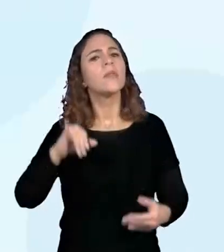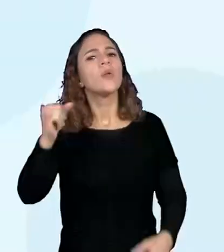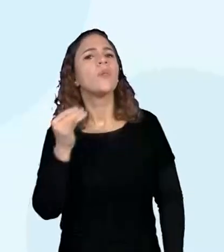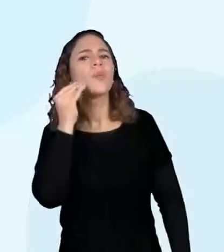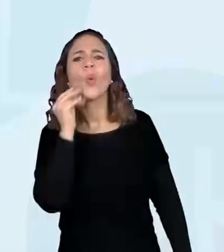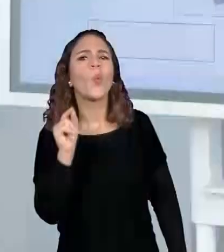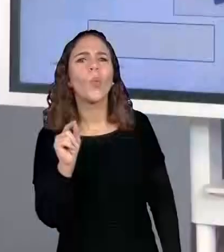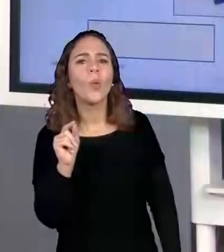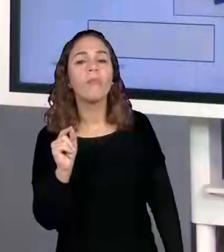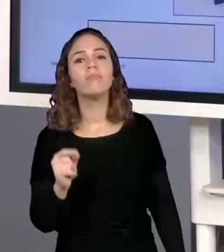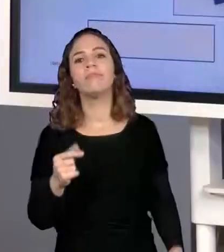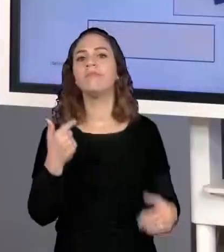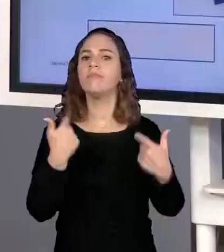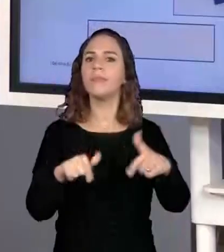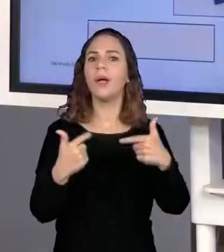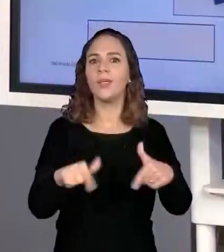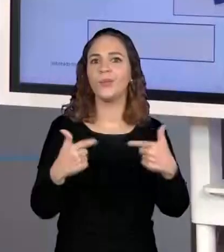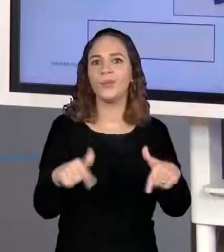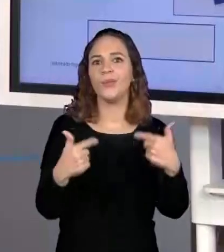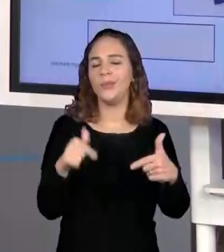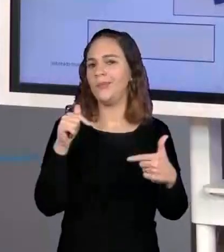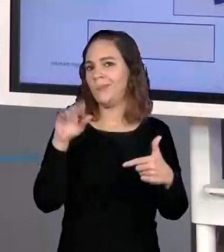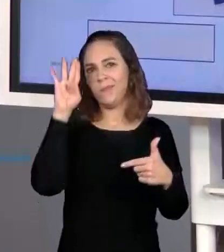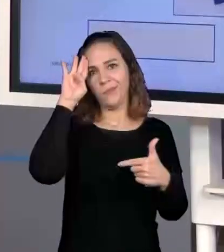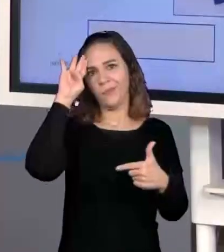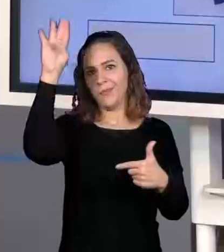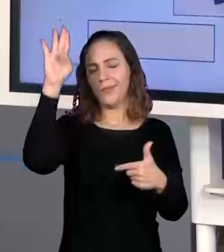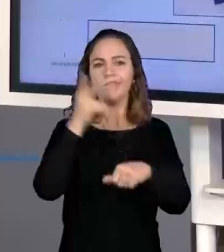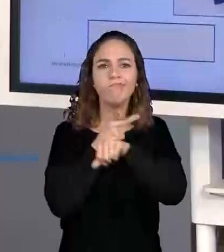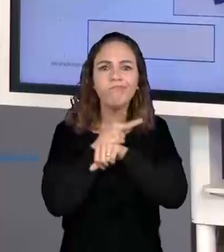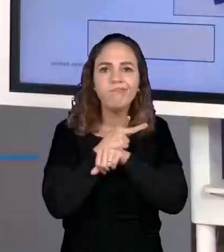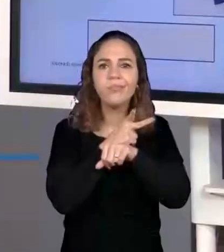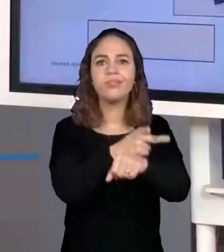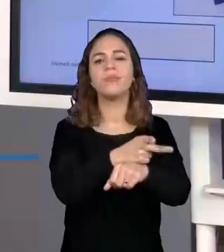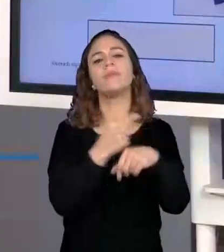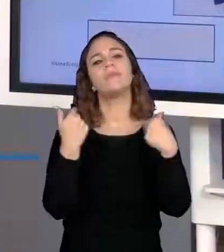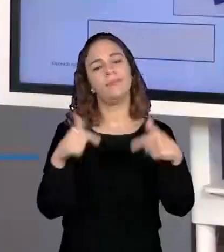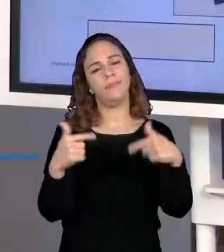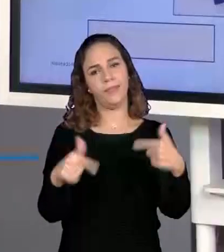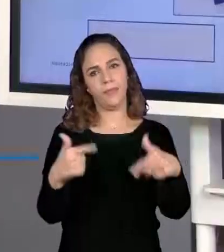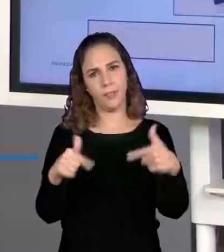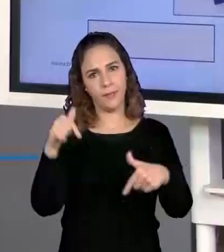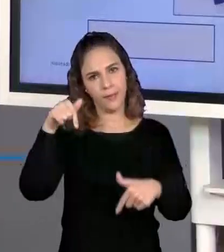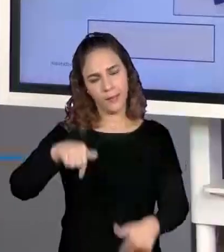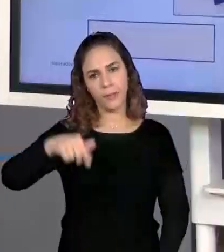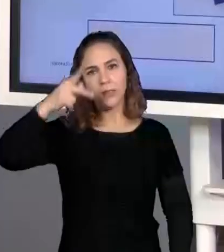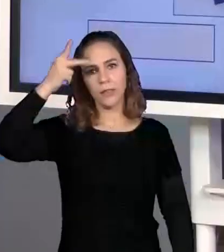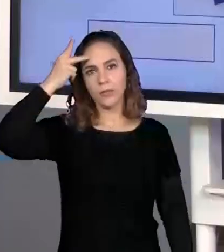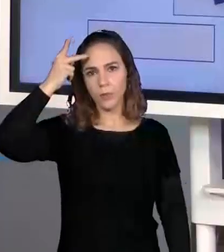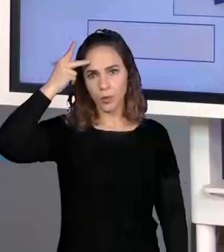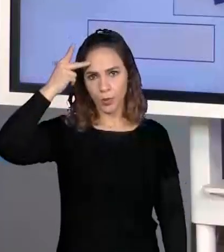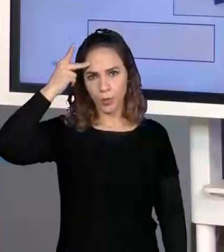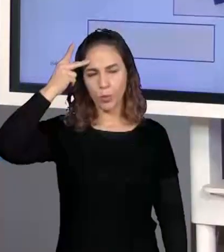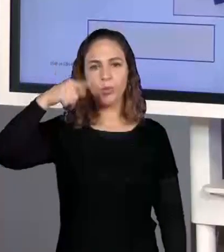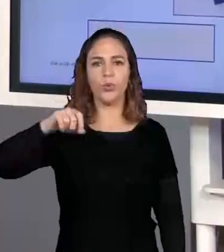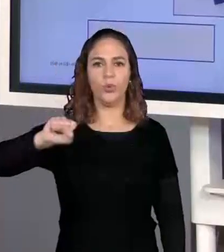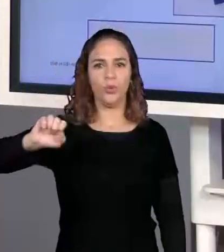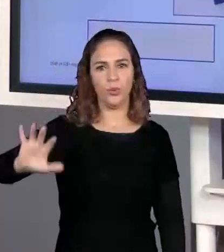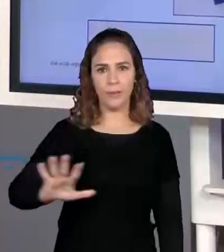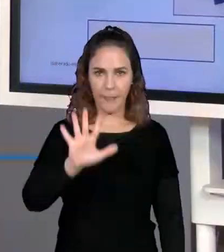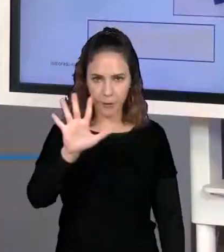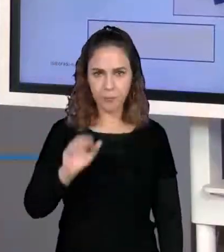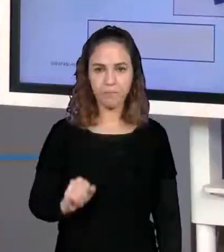quê? De emprego é a principal procura dos nordestinos aqui na região de São Paulo, aqui na região sudeste.